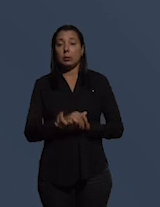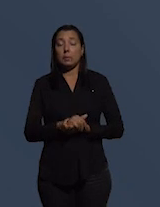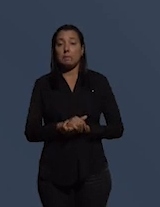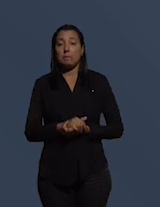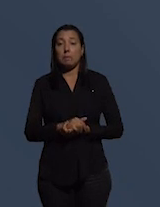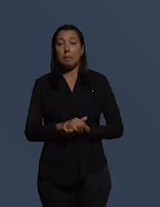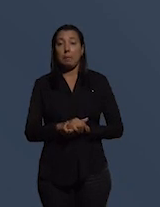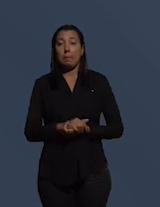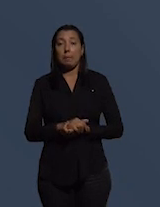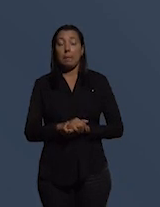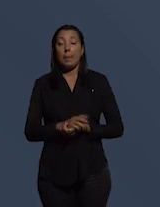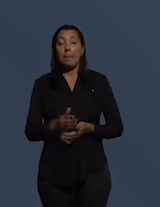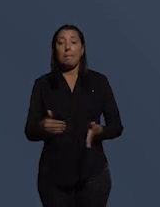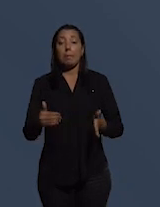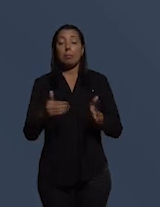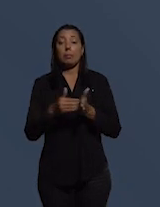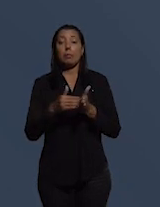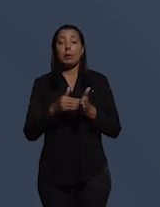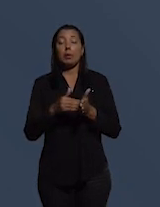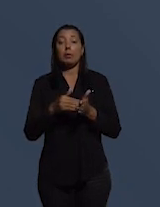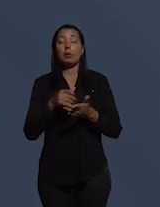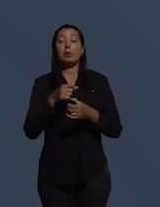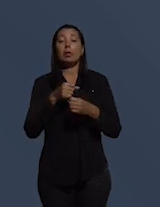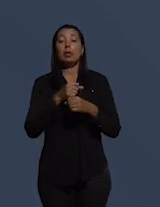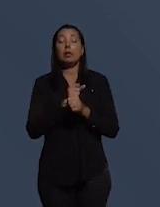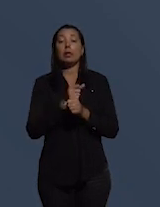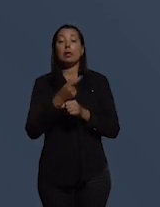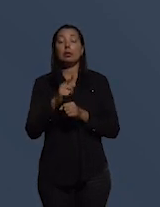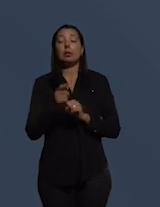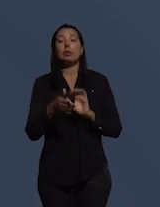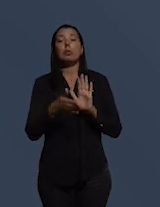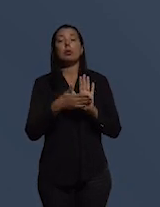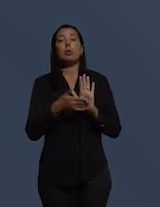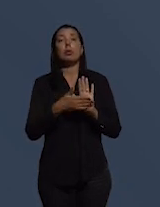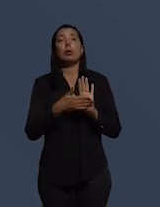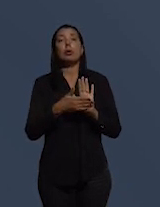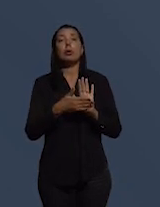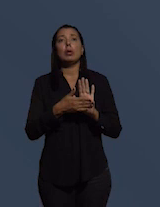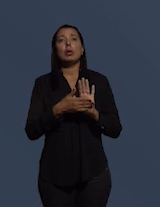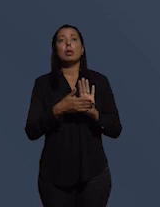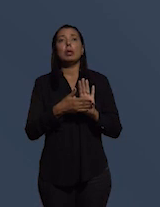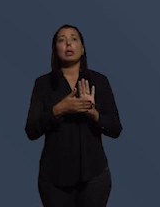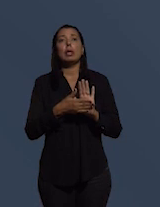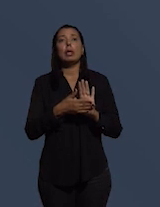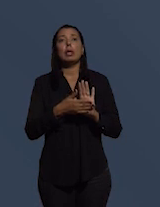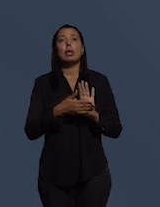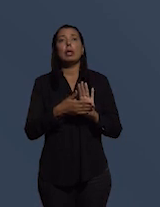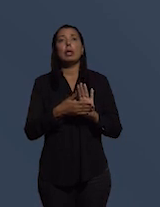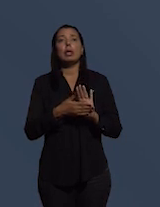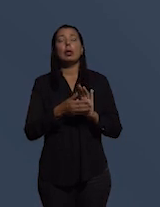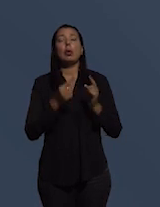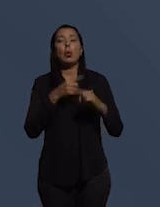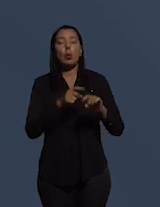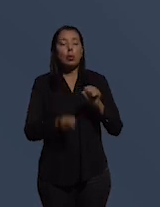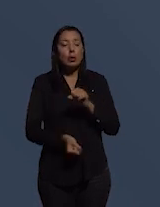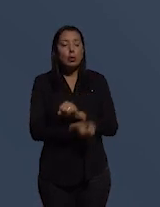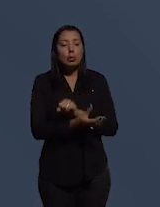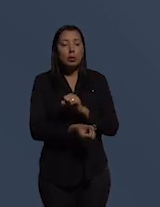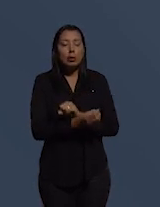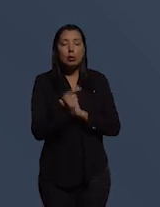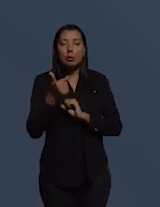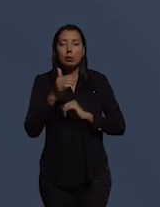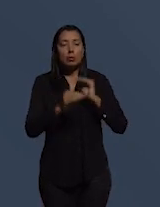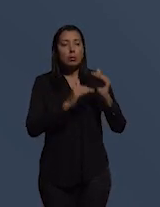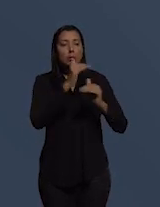na última década da sua campanha gloriosa anticorrupção nos últimos 10 anos não houve muito progresso